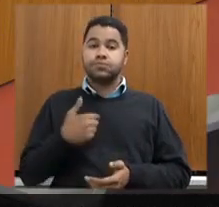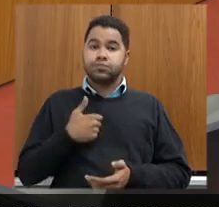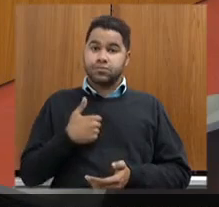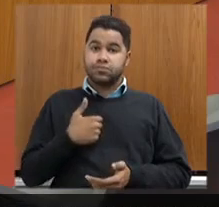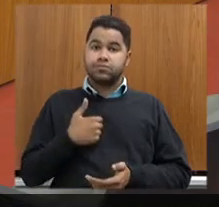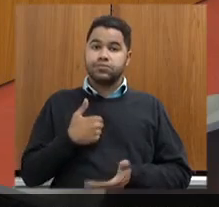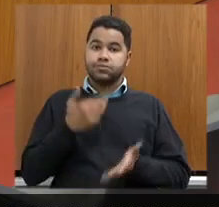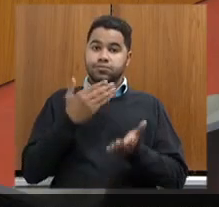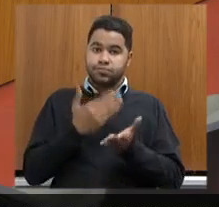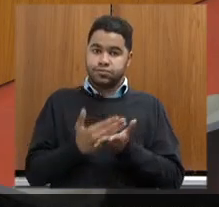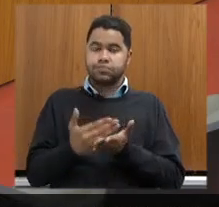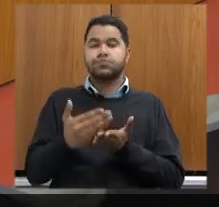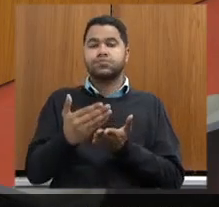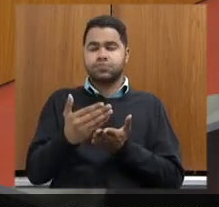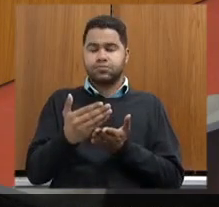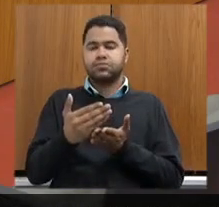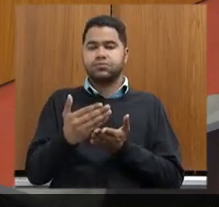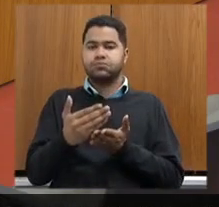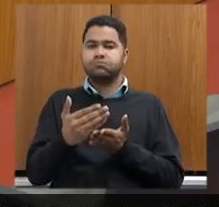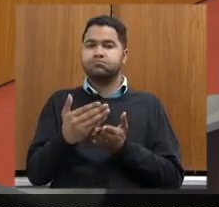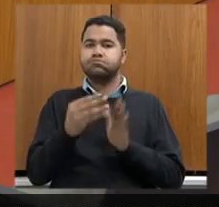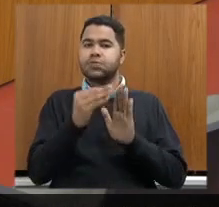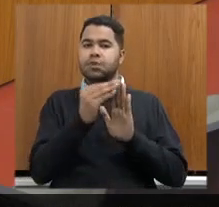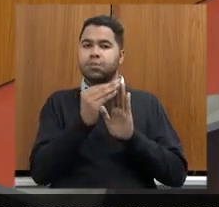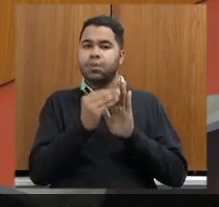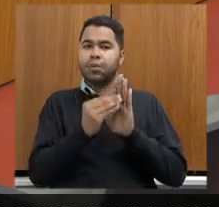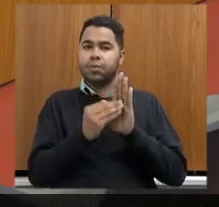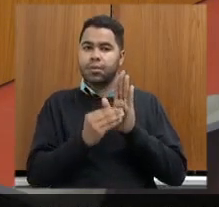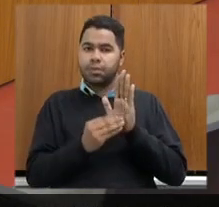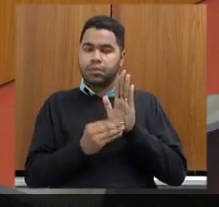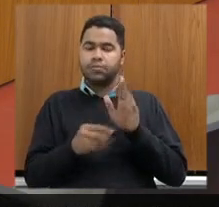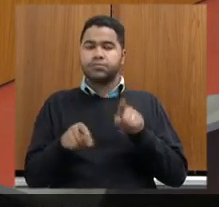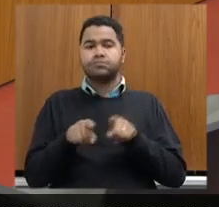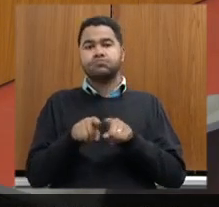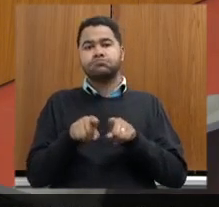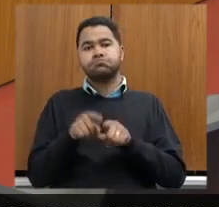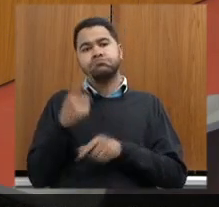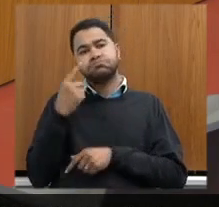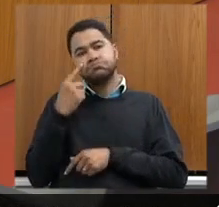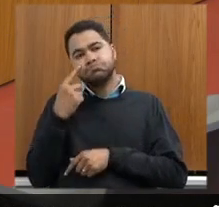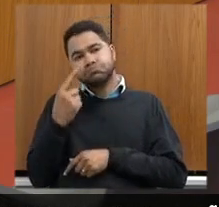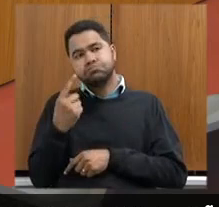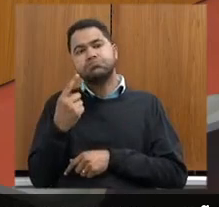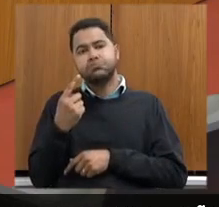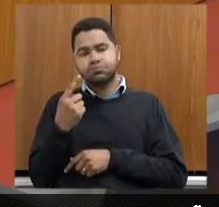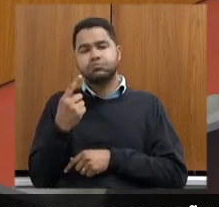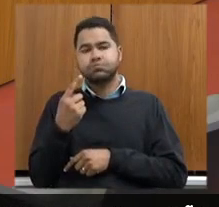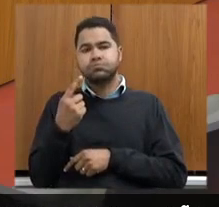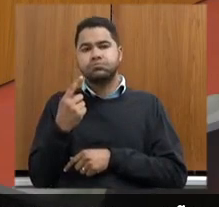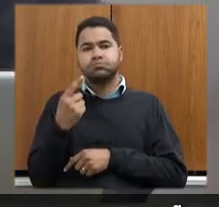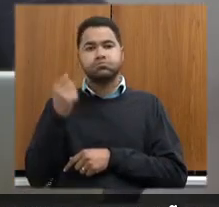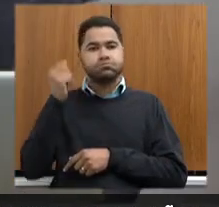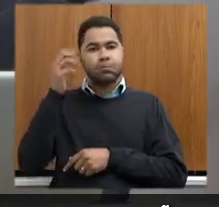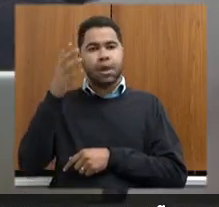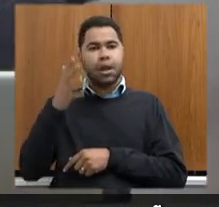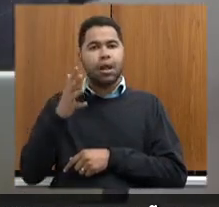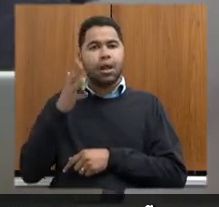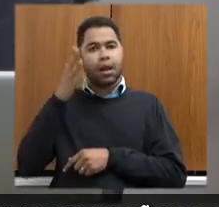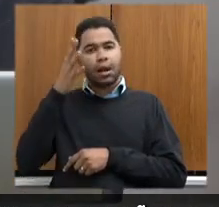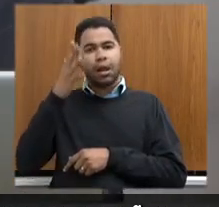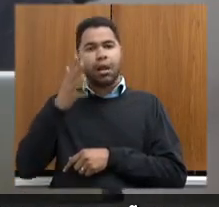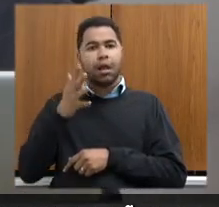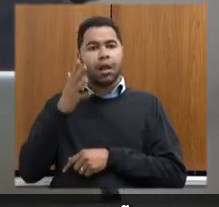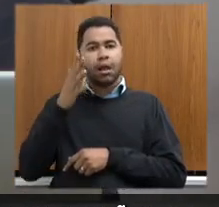iniciando aqui as colocações e assistindo aqui as explanações aqui em relação